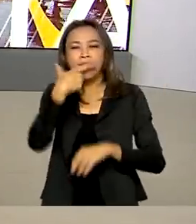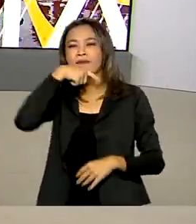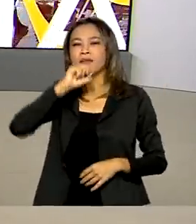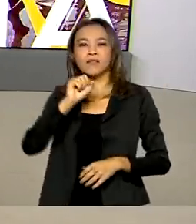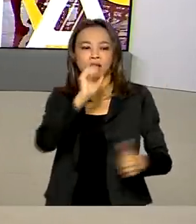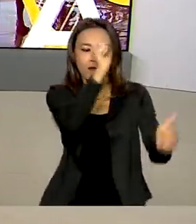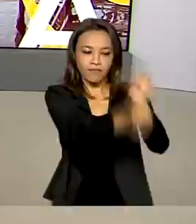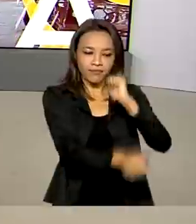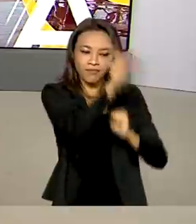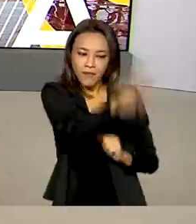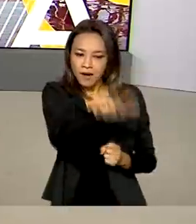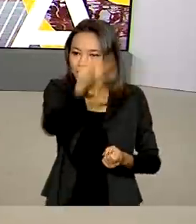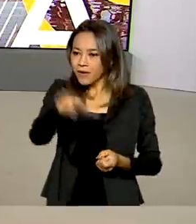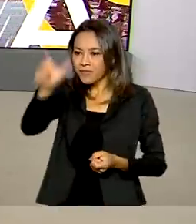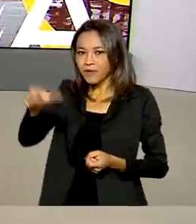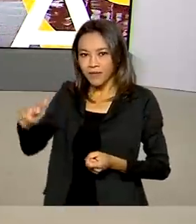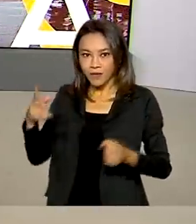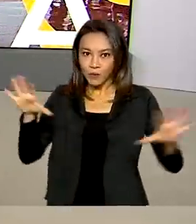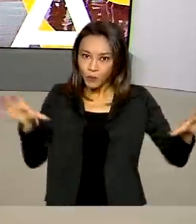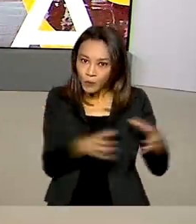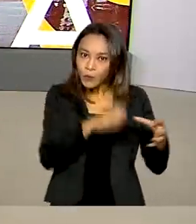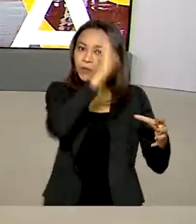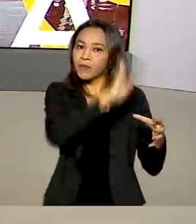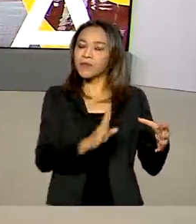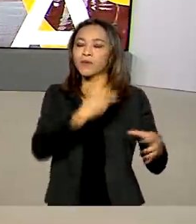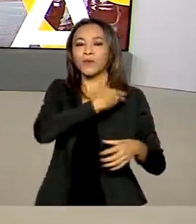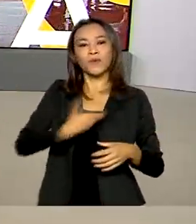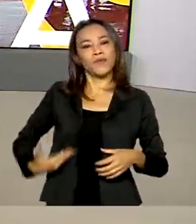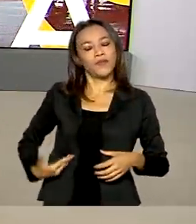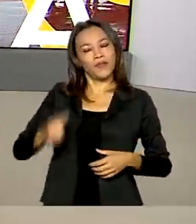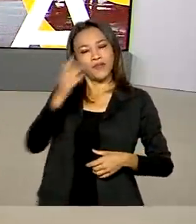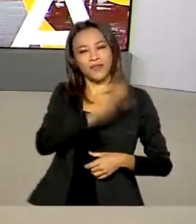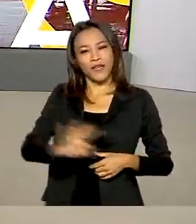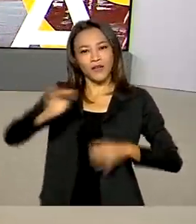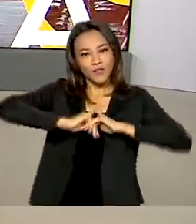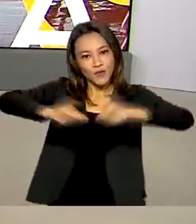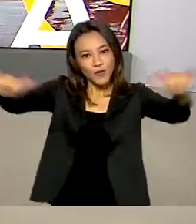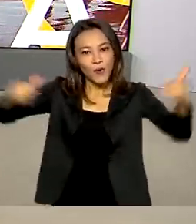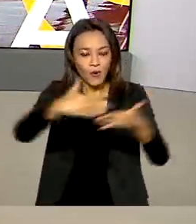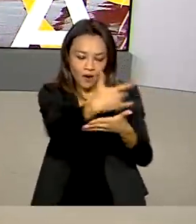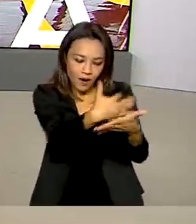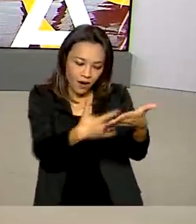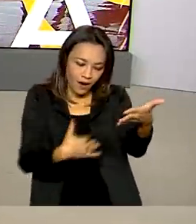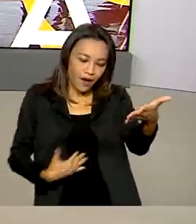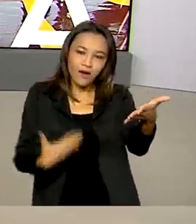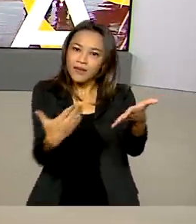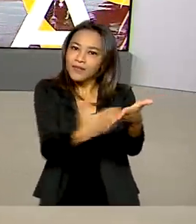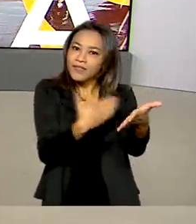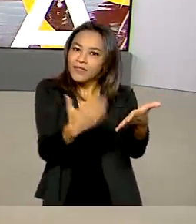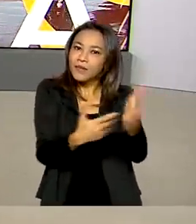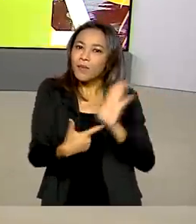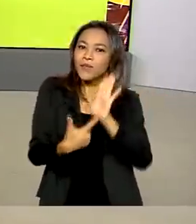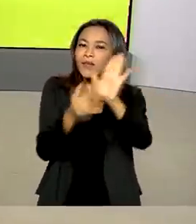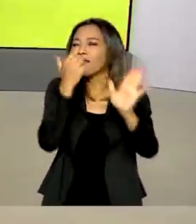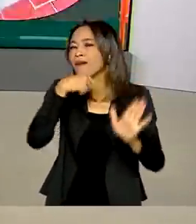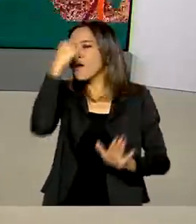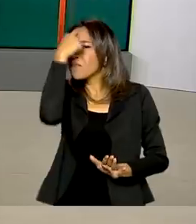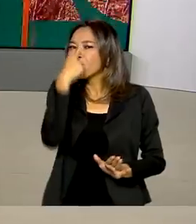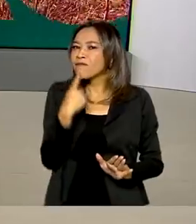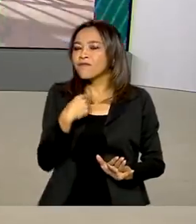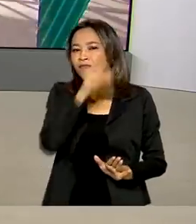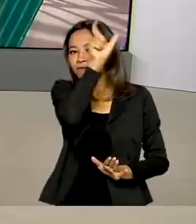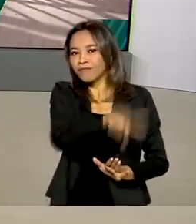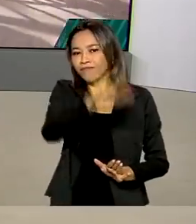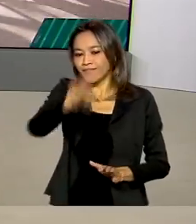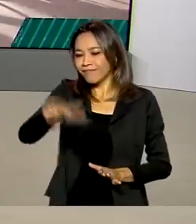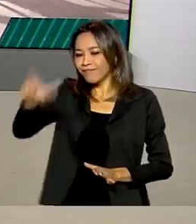os competidores da delegação brasileira, o governo federal lançou um guia digital. A publicação mostra o perfil dos competidores e